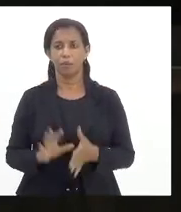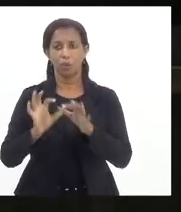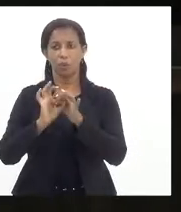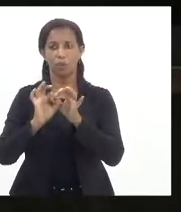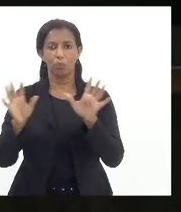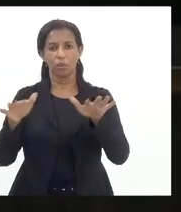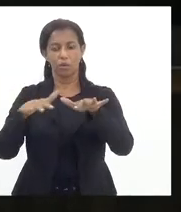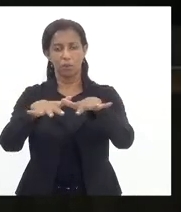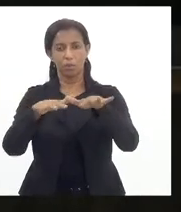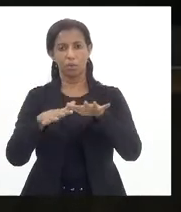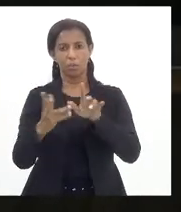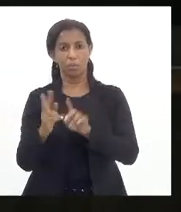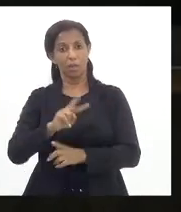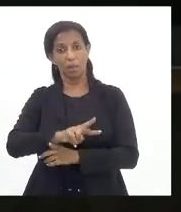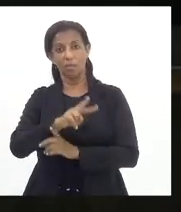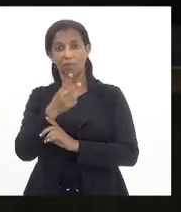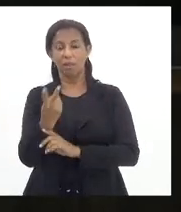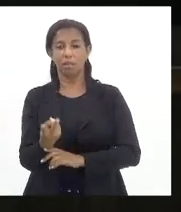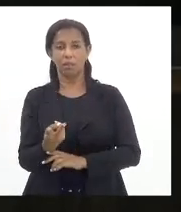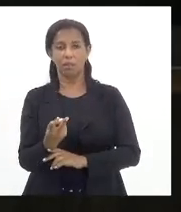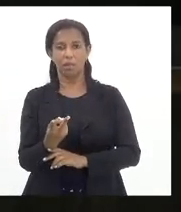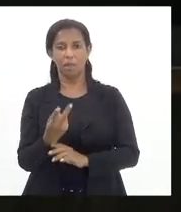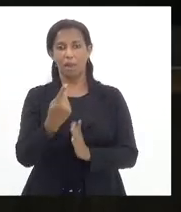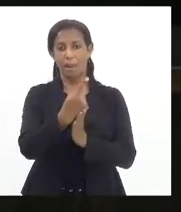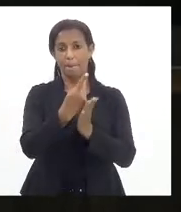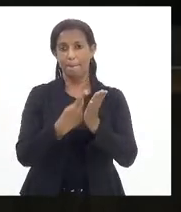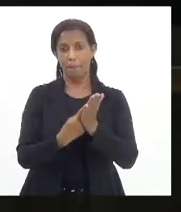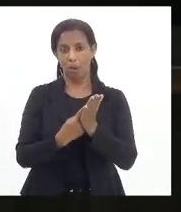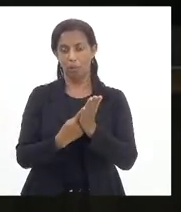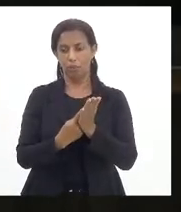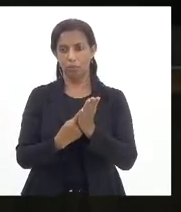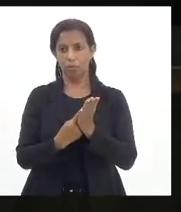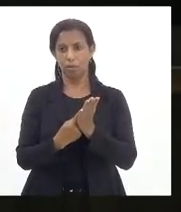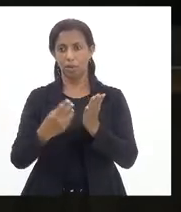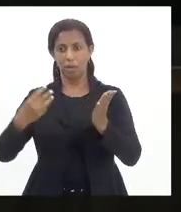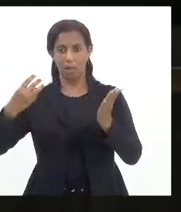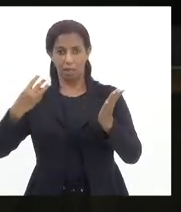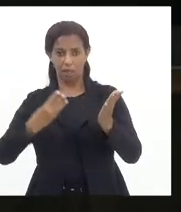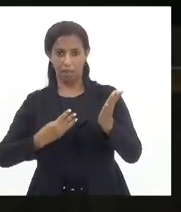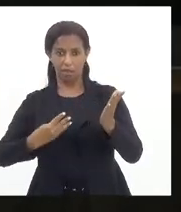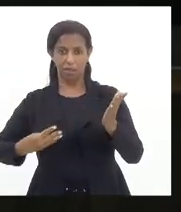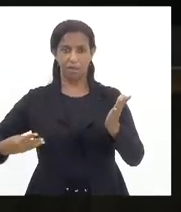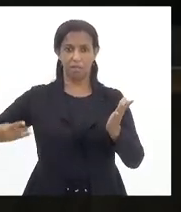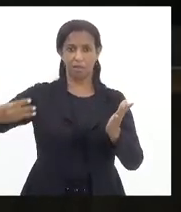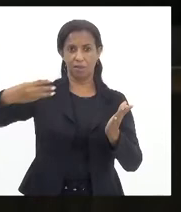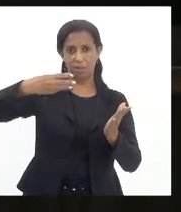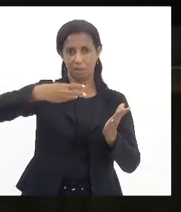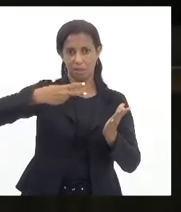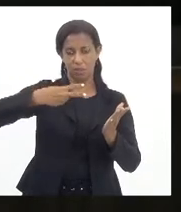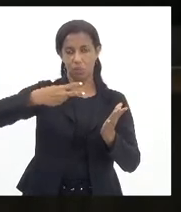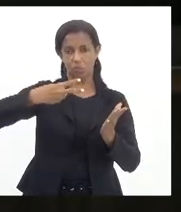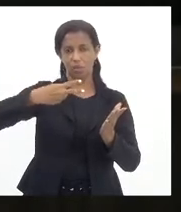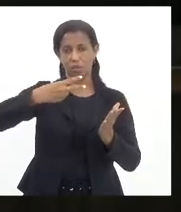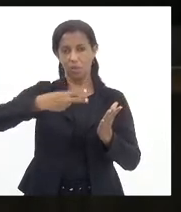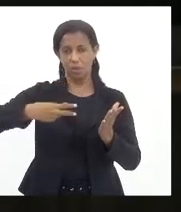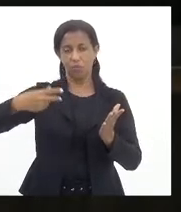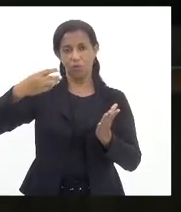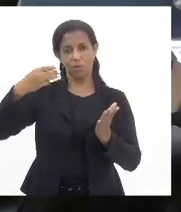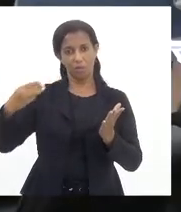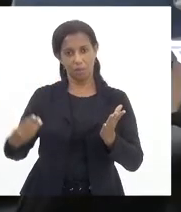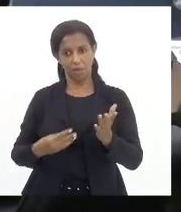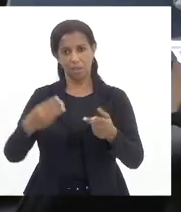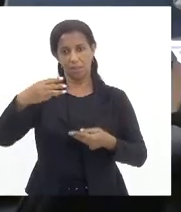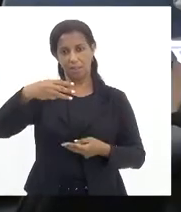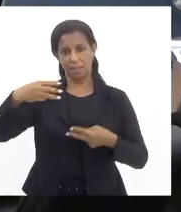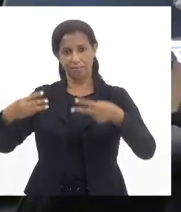do plenário para inverter a pauta terceira sessão passa-se a segunda sessão e a segunda terceira senhores que aprovam